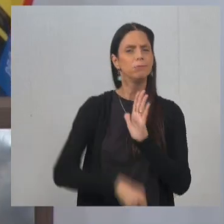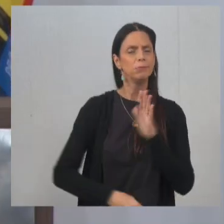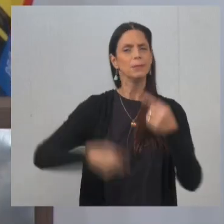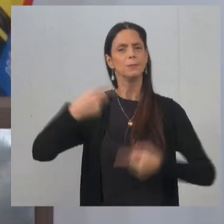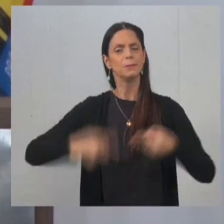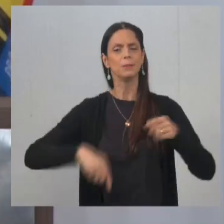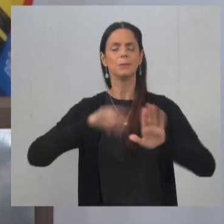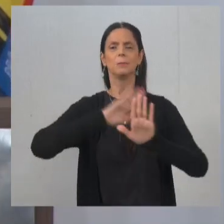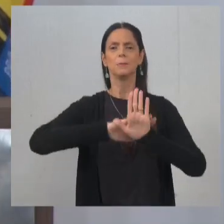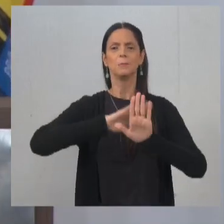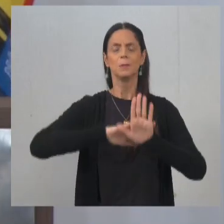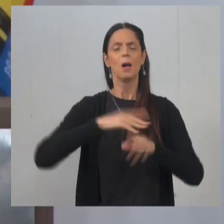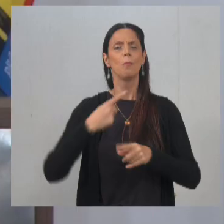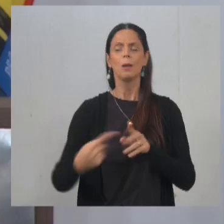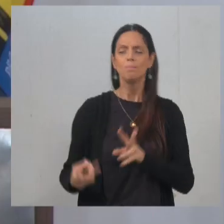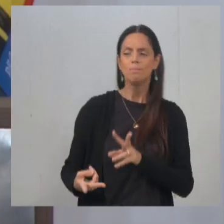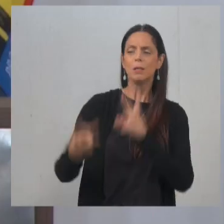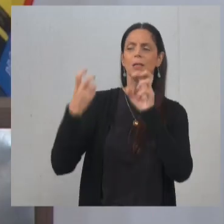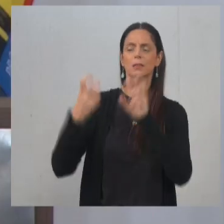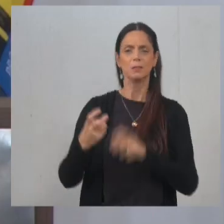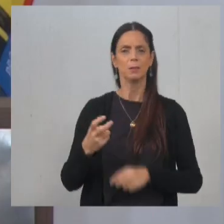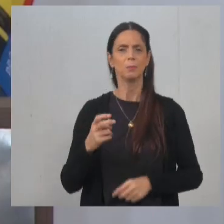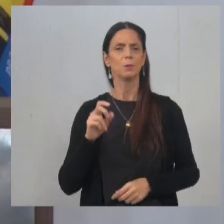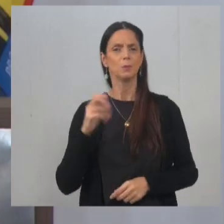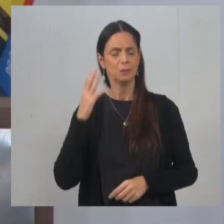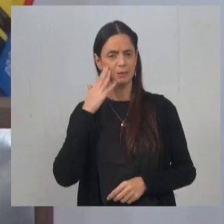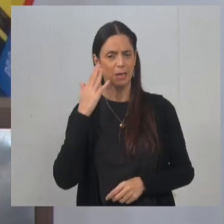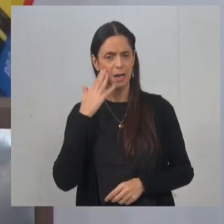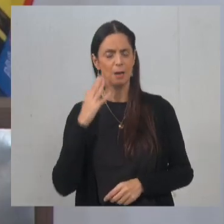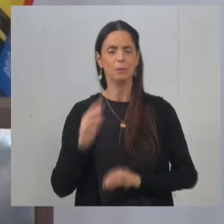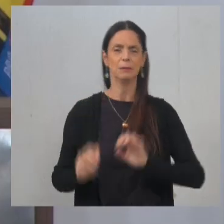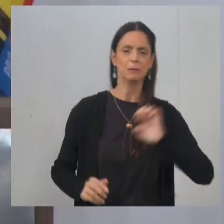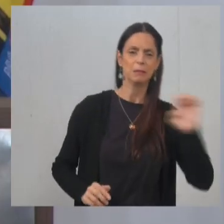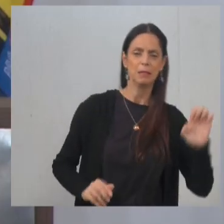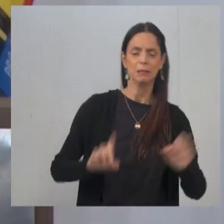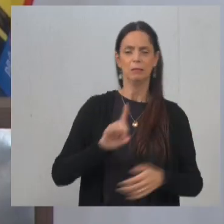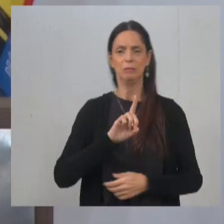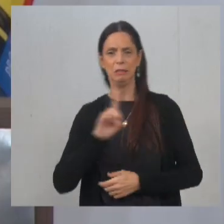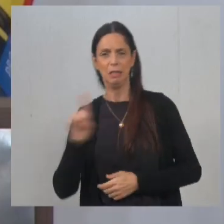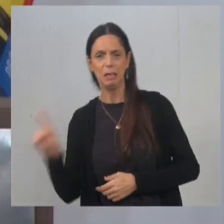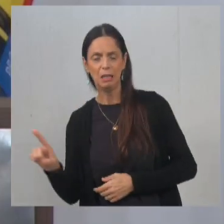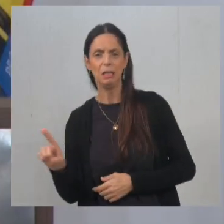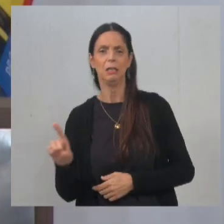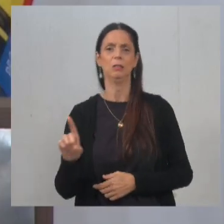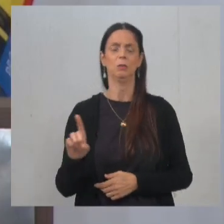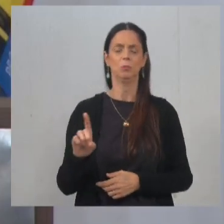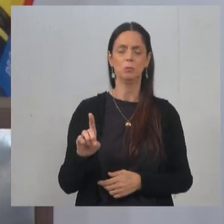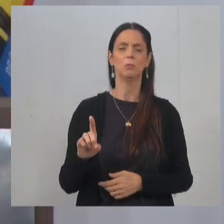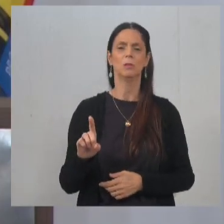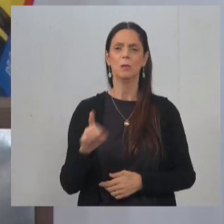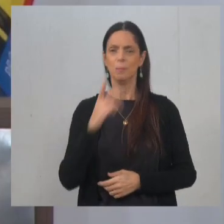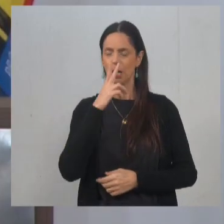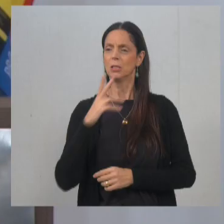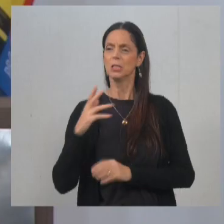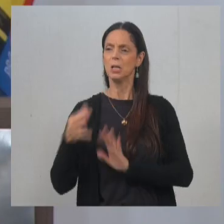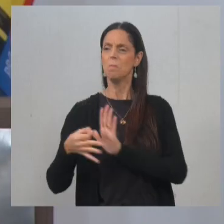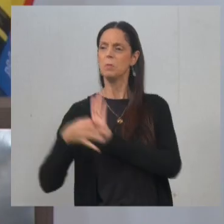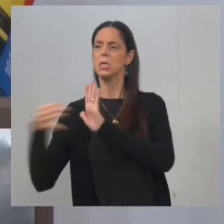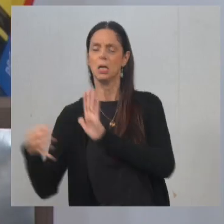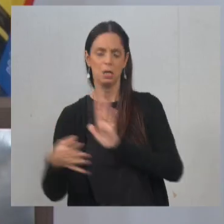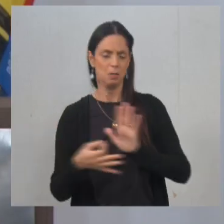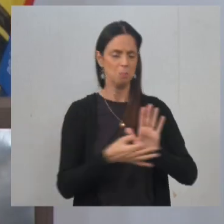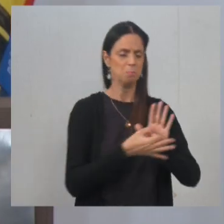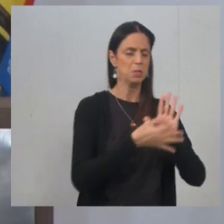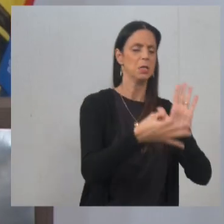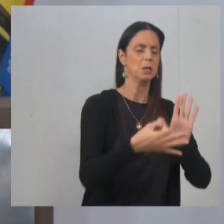porque eu vejo, vereador Alexandre Matias, que muitas vezes a esquerda, direita, ou a extrema esquerda e a extrema direita se posicionam, e nós que temos